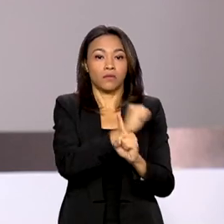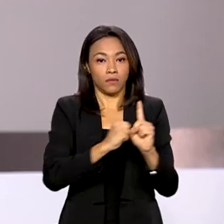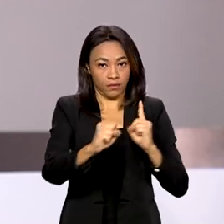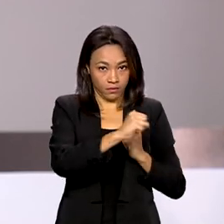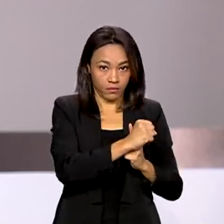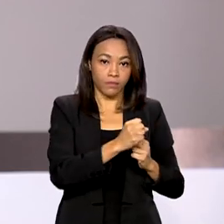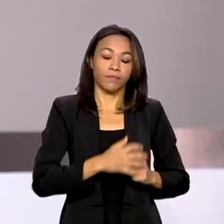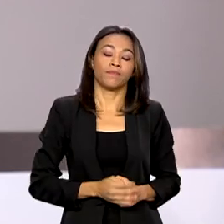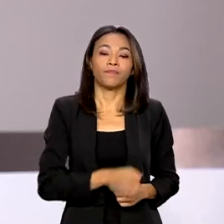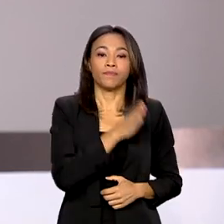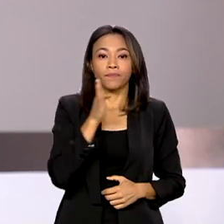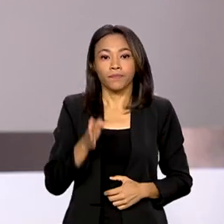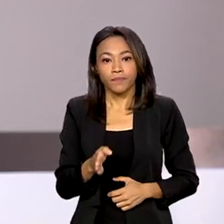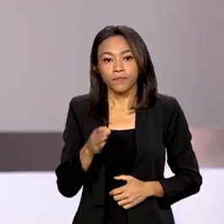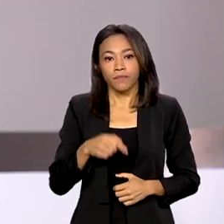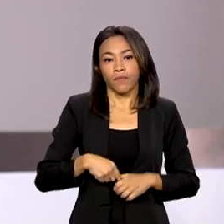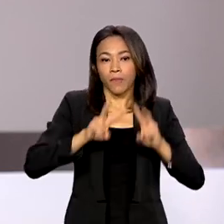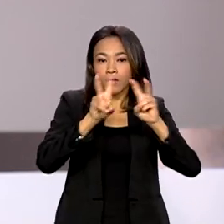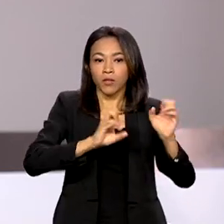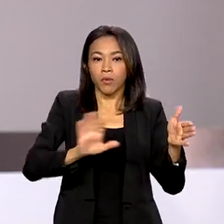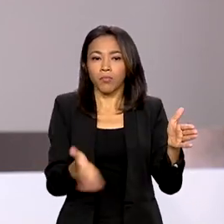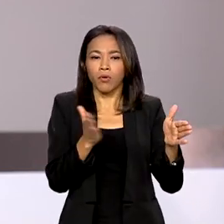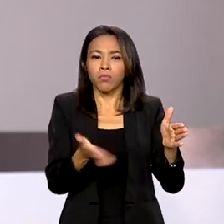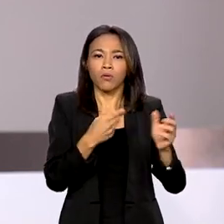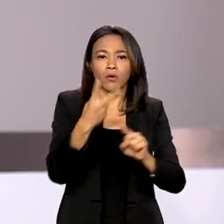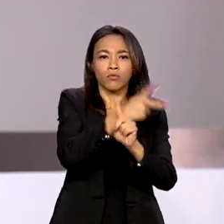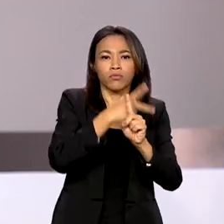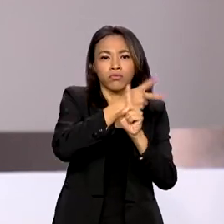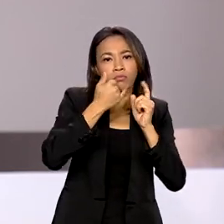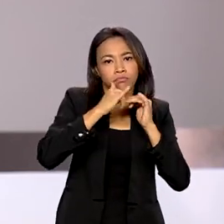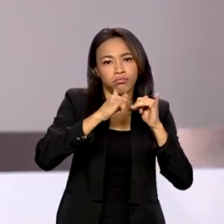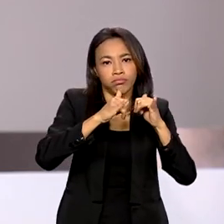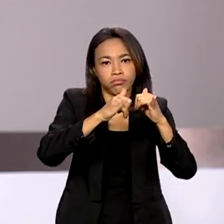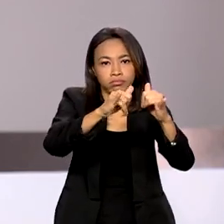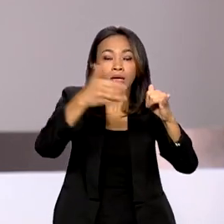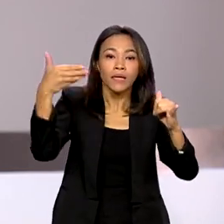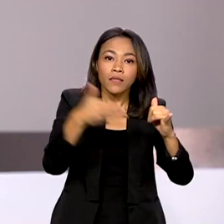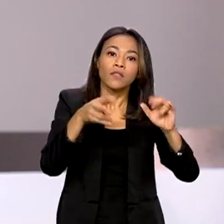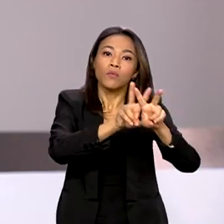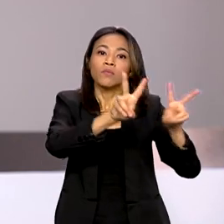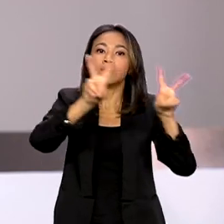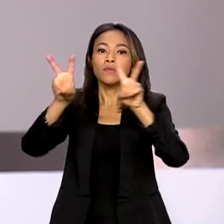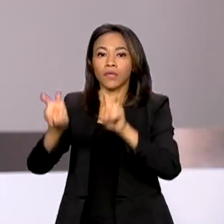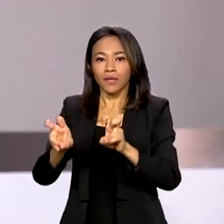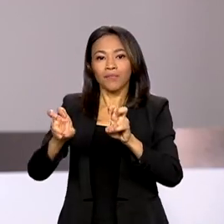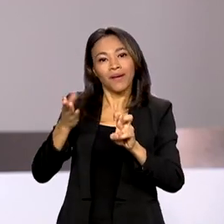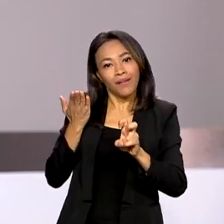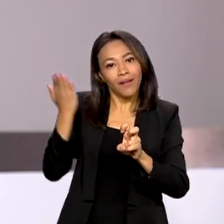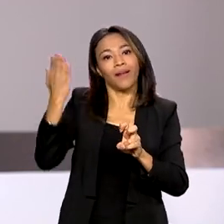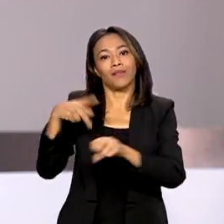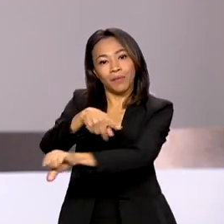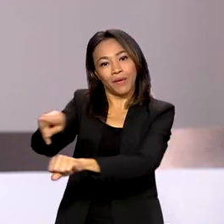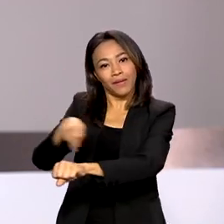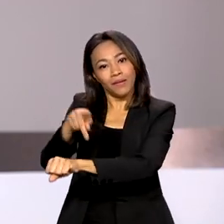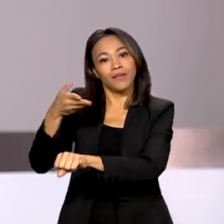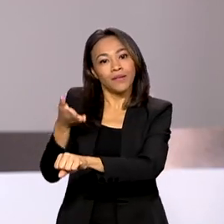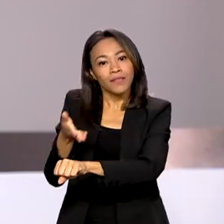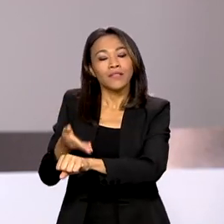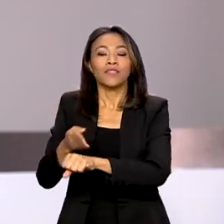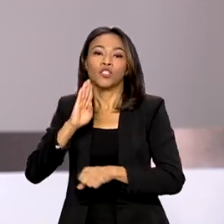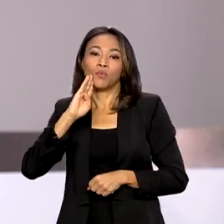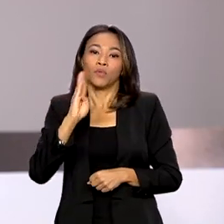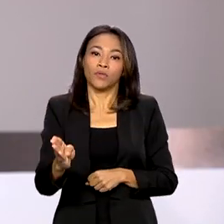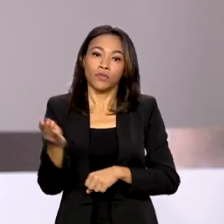E a produção de energia renovável, tema que é destaque na agenda em Bruxelas, ganhou um reforço de